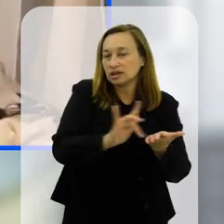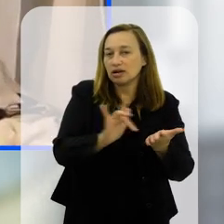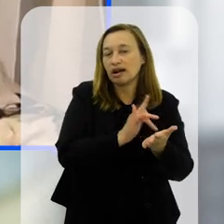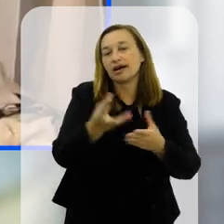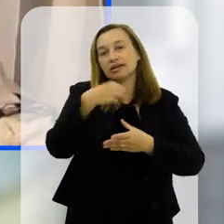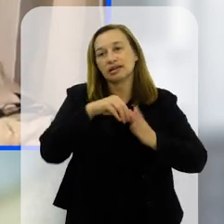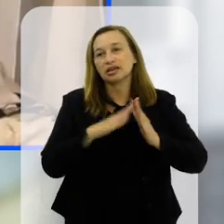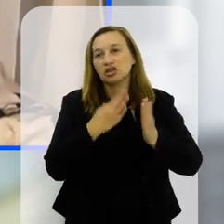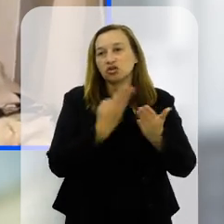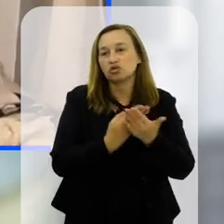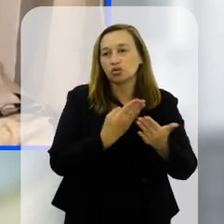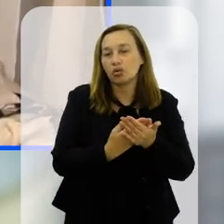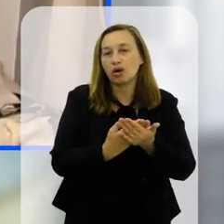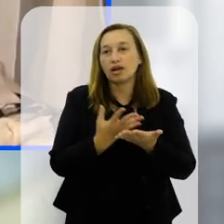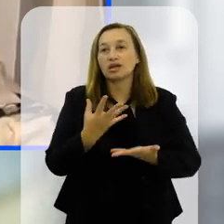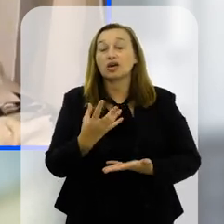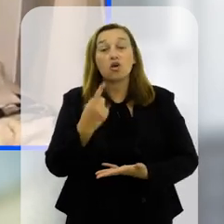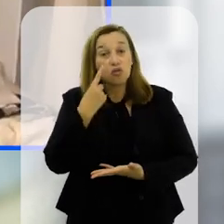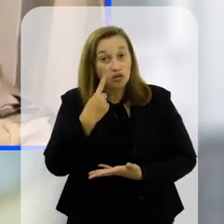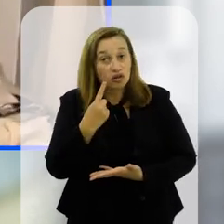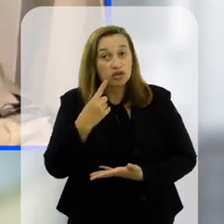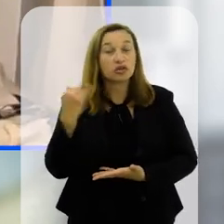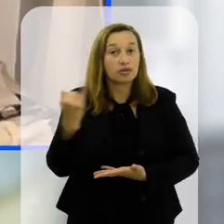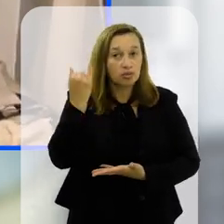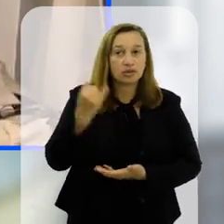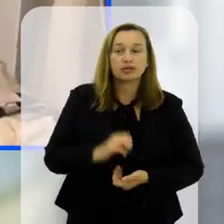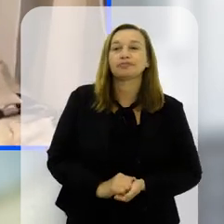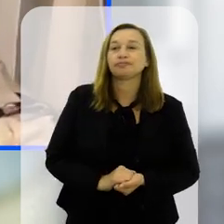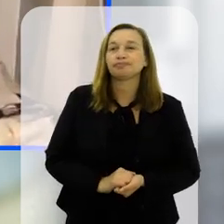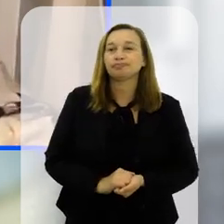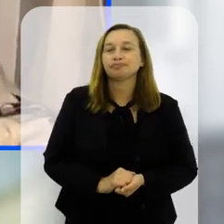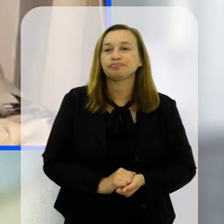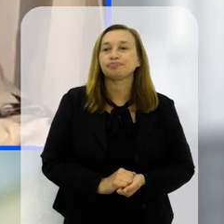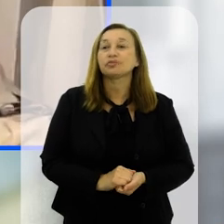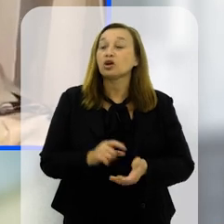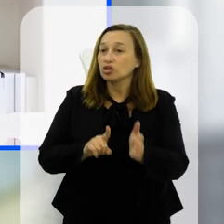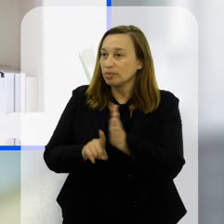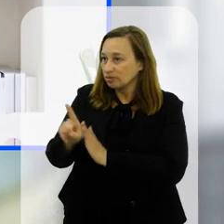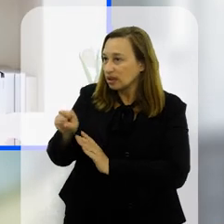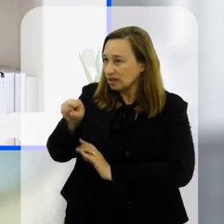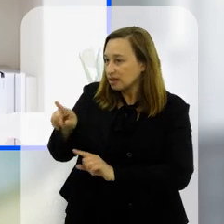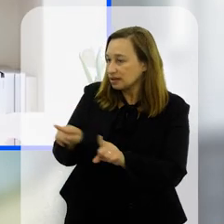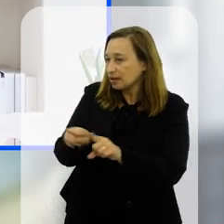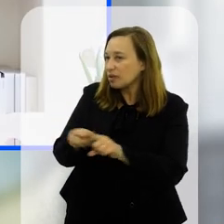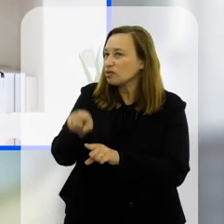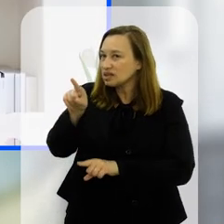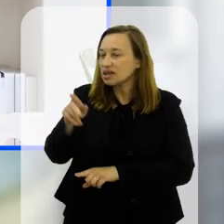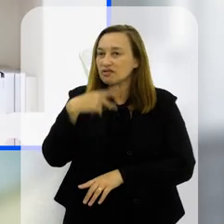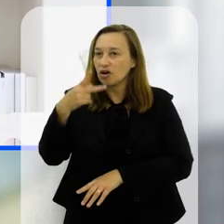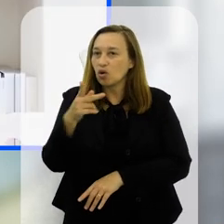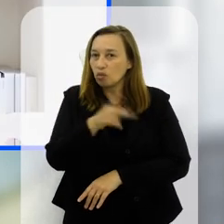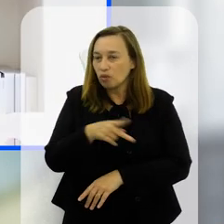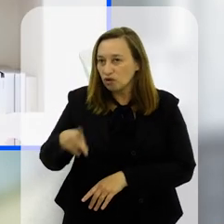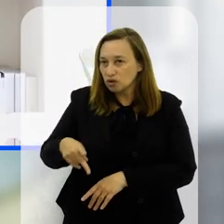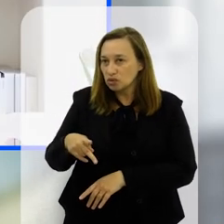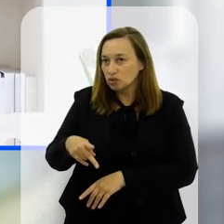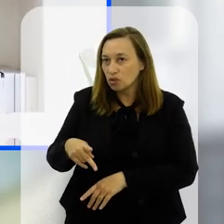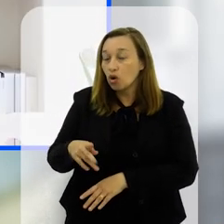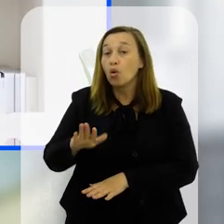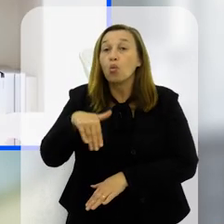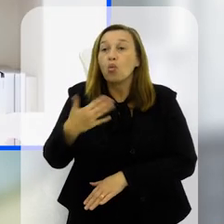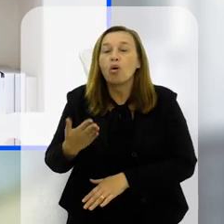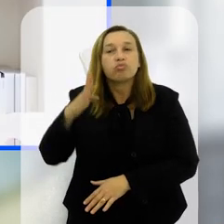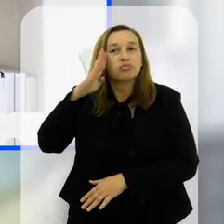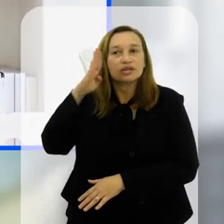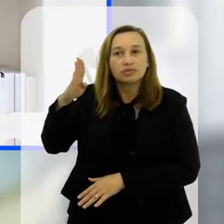uso do celular nas salas de aula ele tem sido assim visto a olhos nus eu ia te perguntar também você falou aí do lado dos